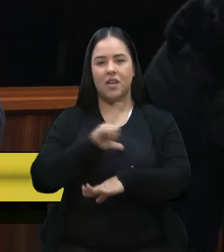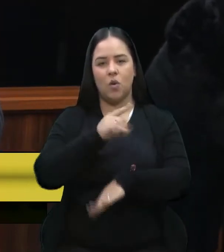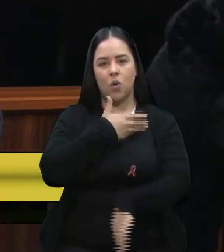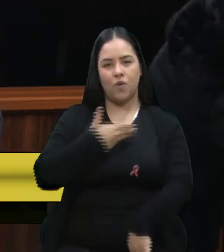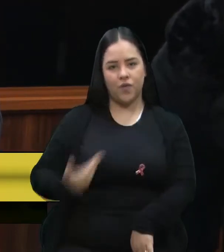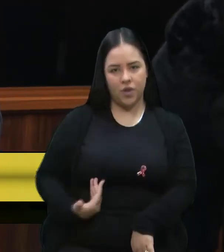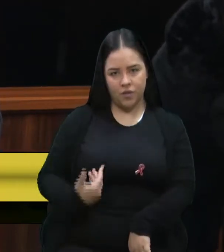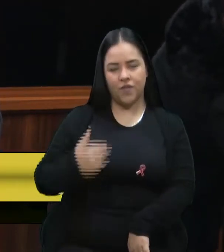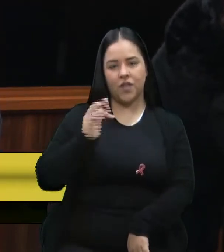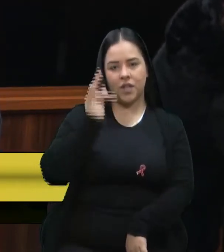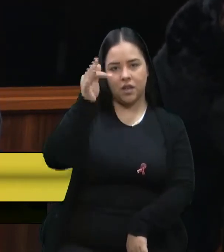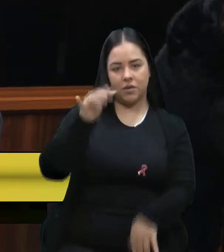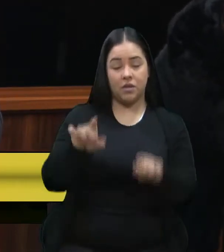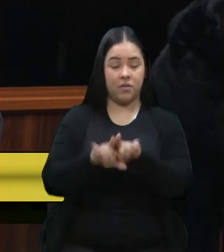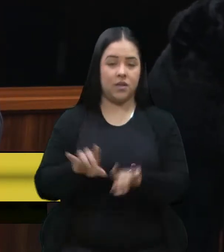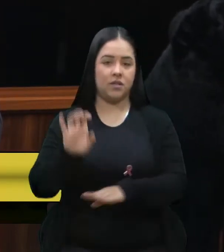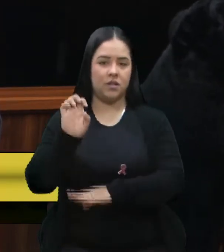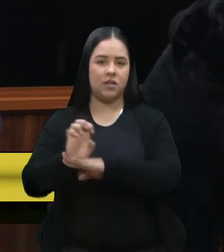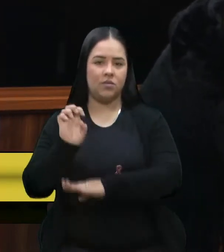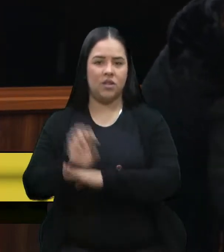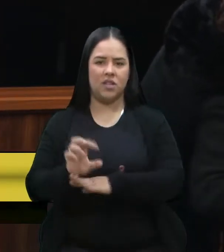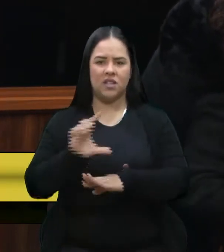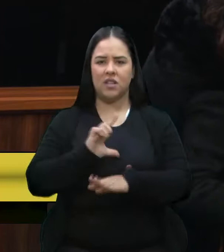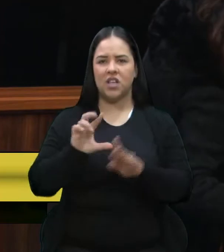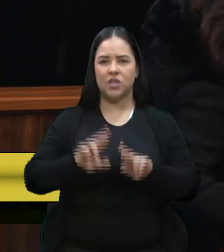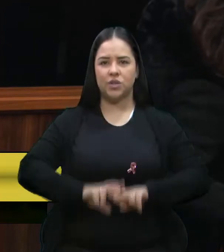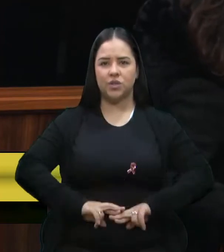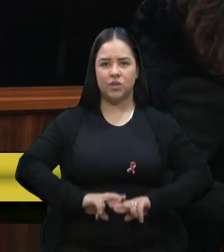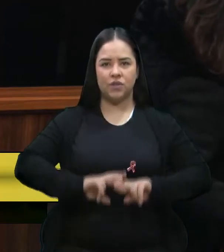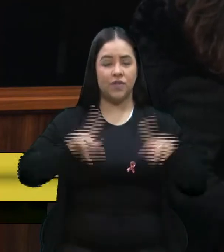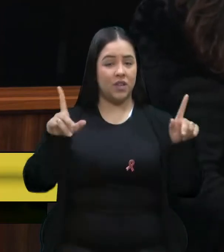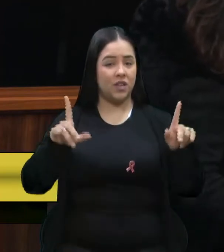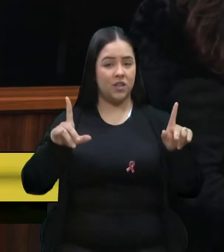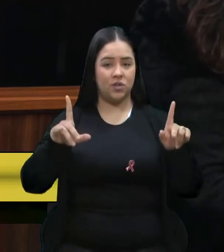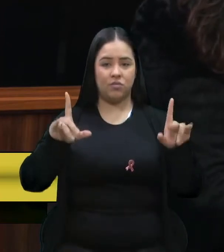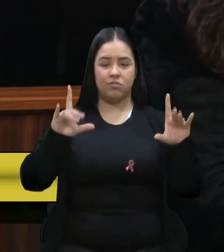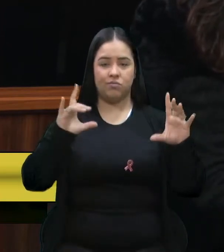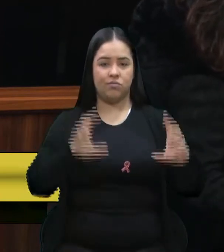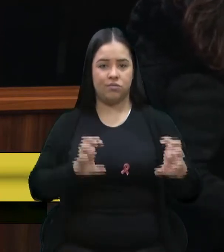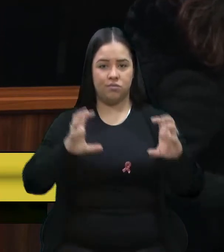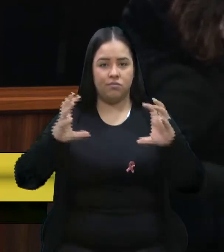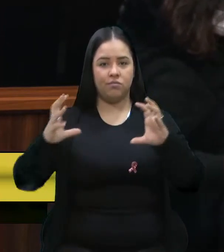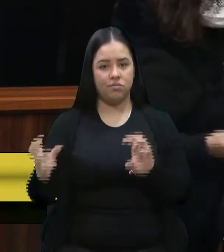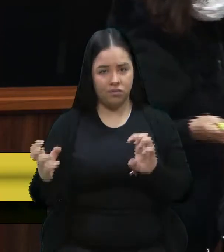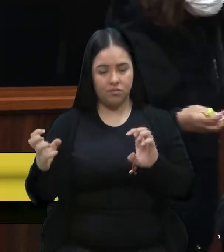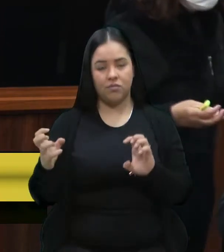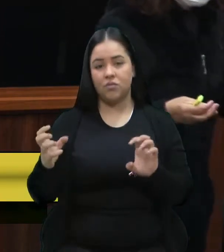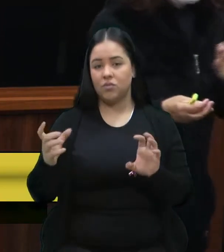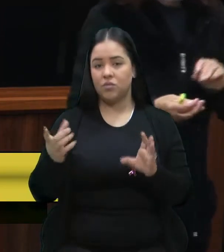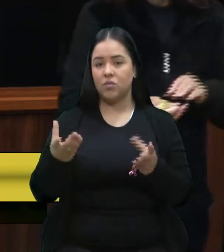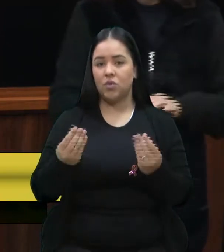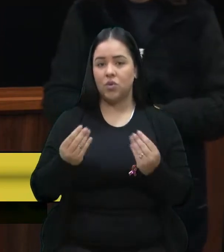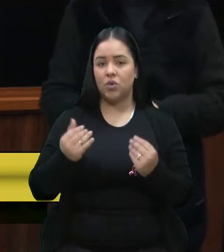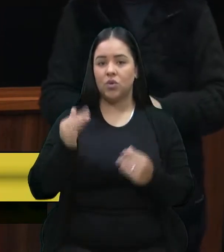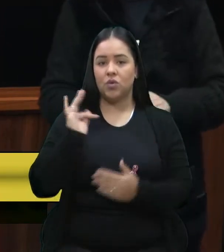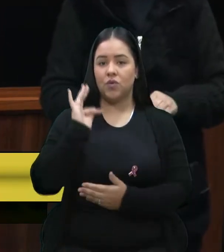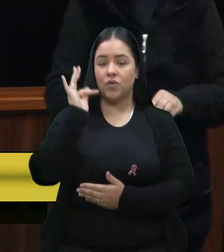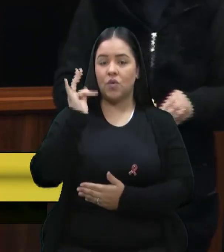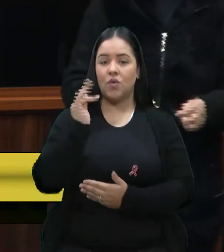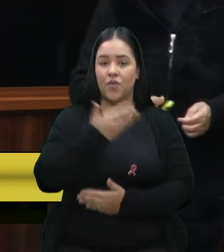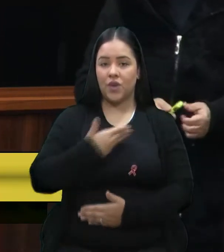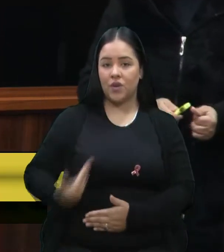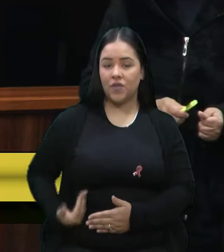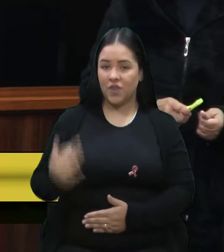constantes divergências e ataques do governo federal aos governadores,